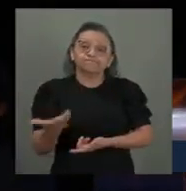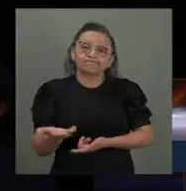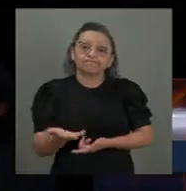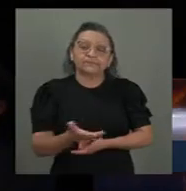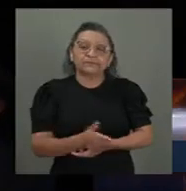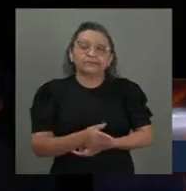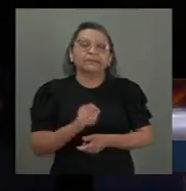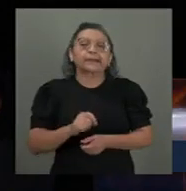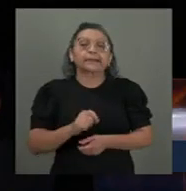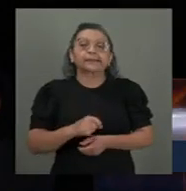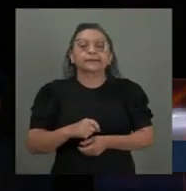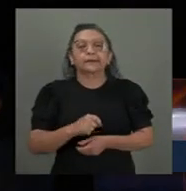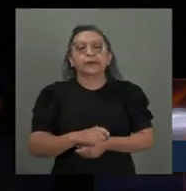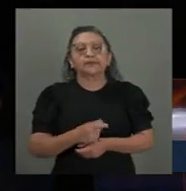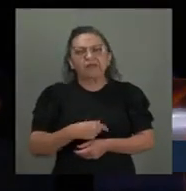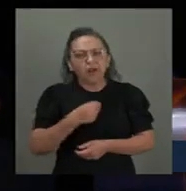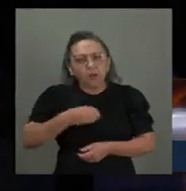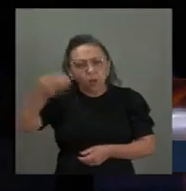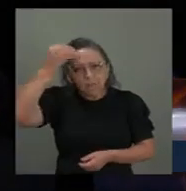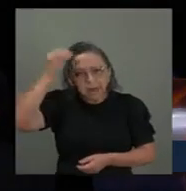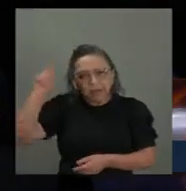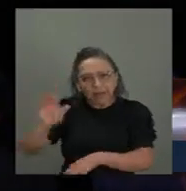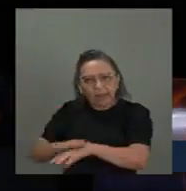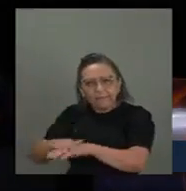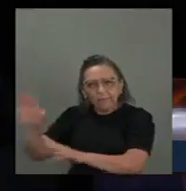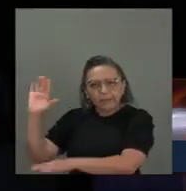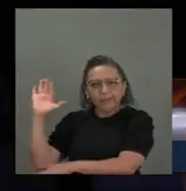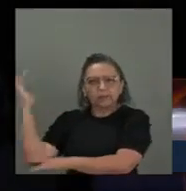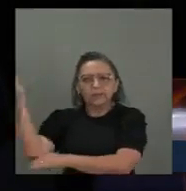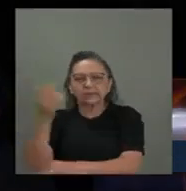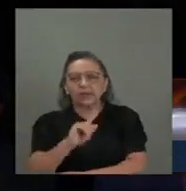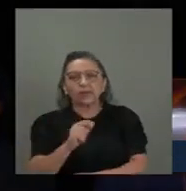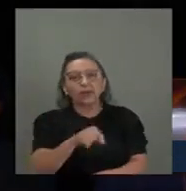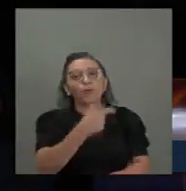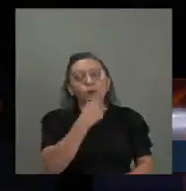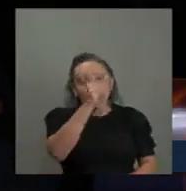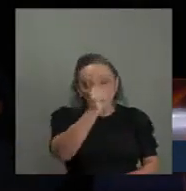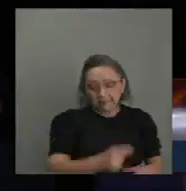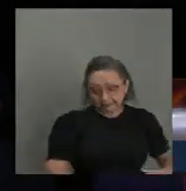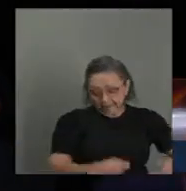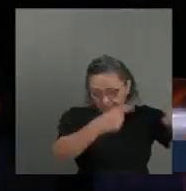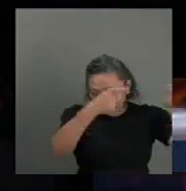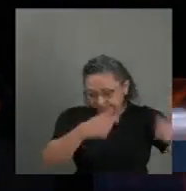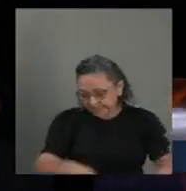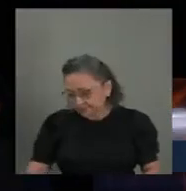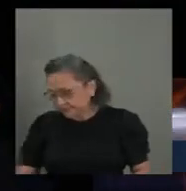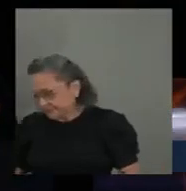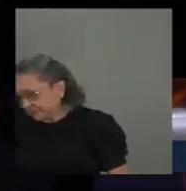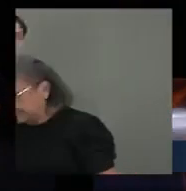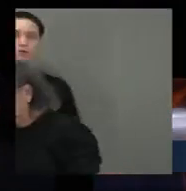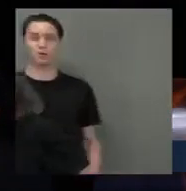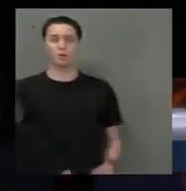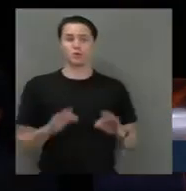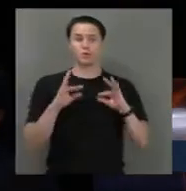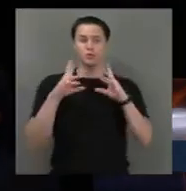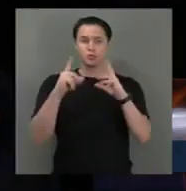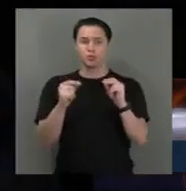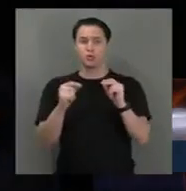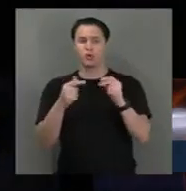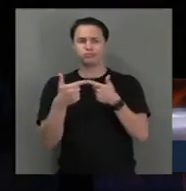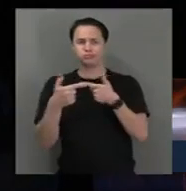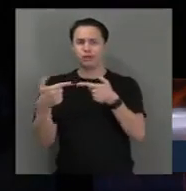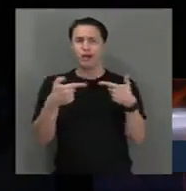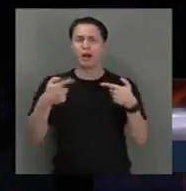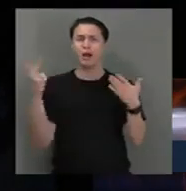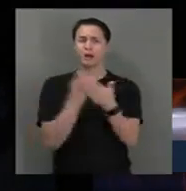é a natureza. O culpado é o homem, pelas guerras e pelos conflitos, todos que acontecem no mundo,